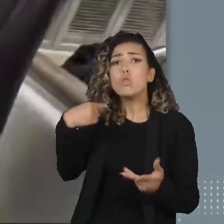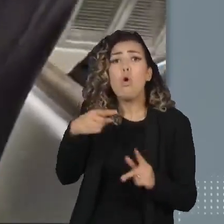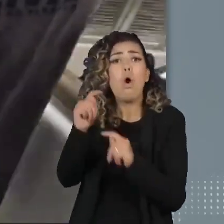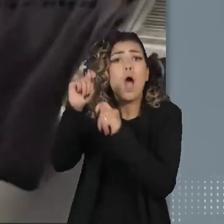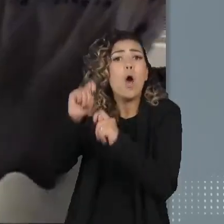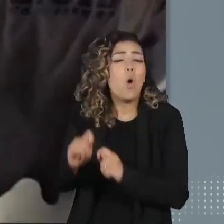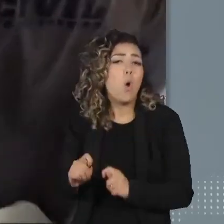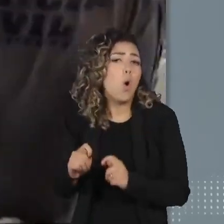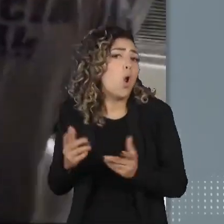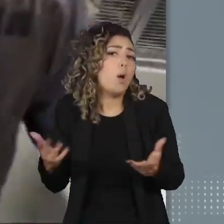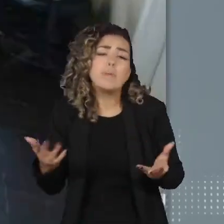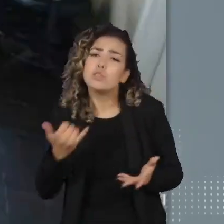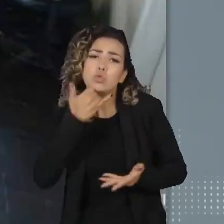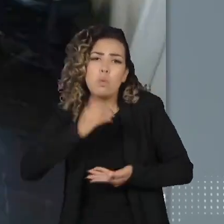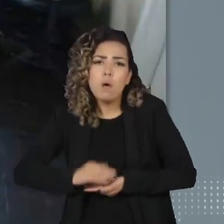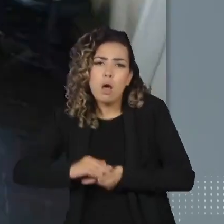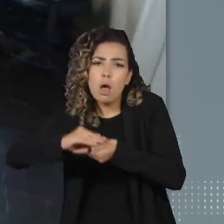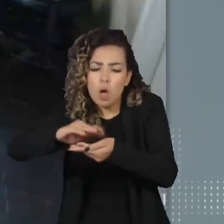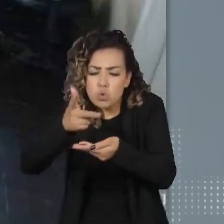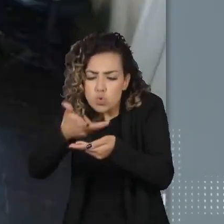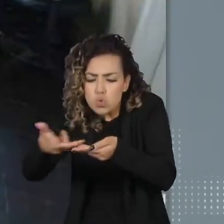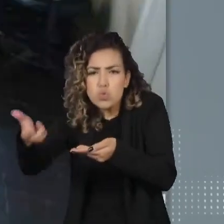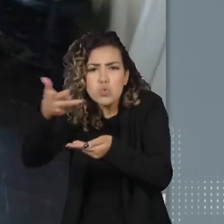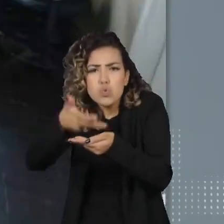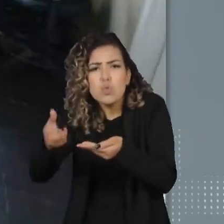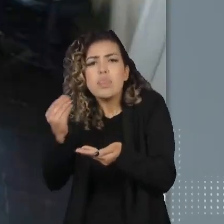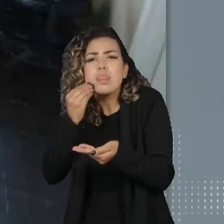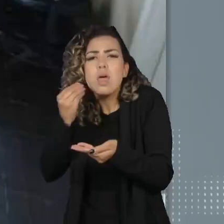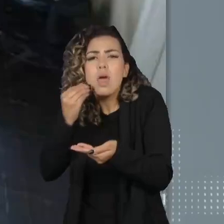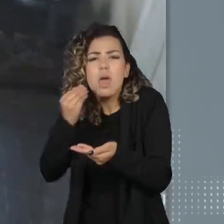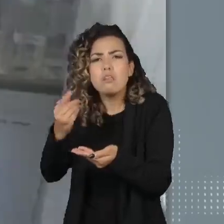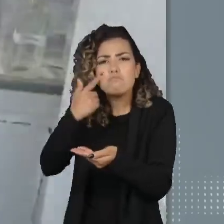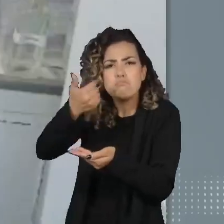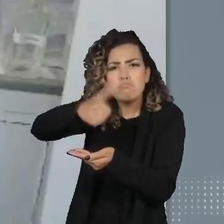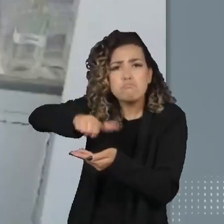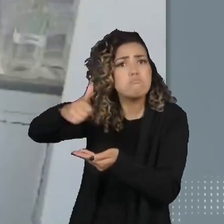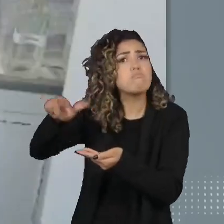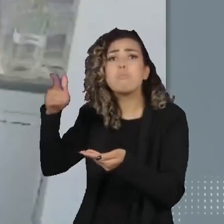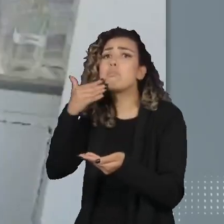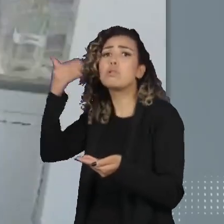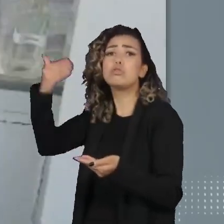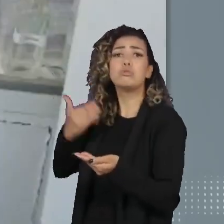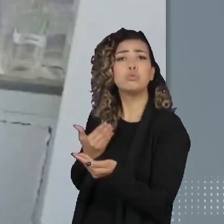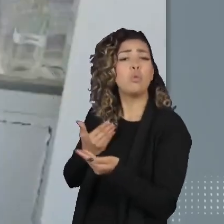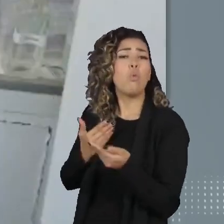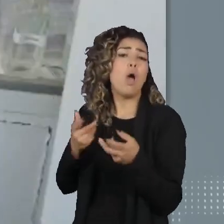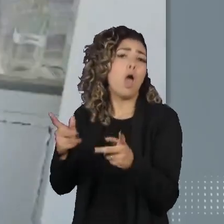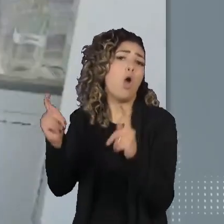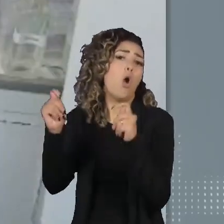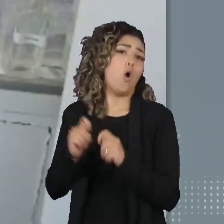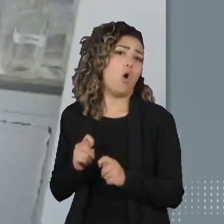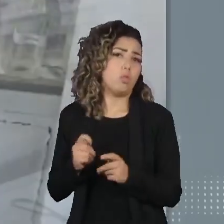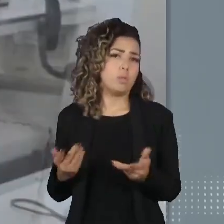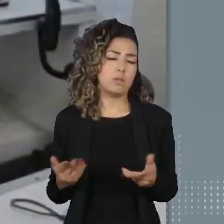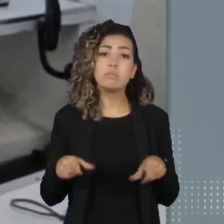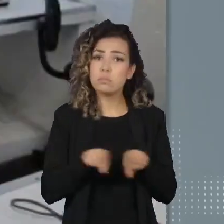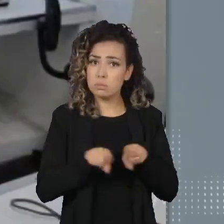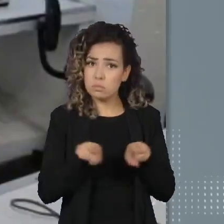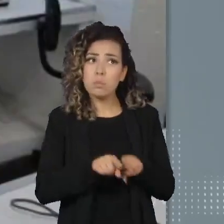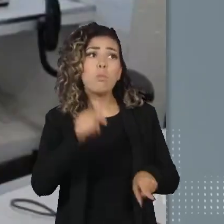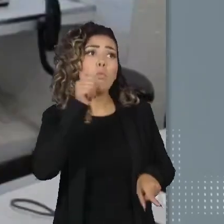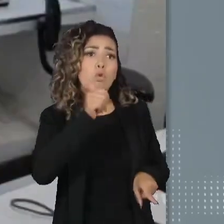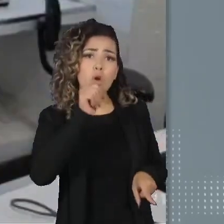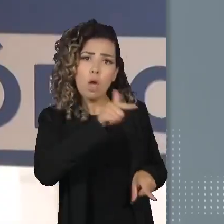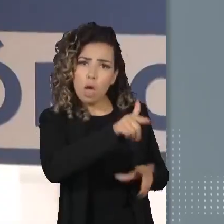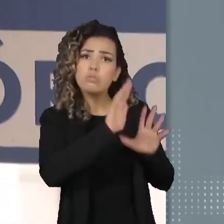para fazer os testes. Uma mulher procurou a polícia para dizer que também foi vítima de erro de exame